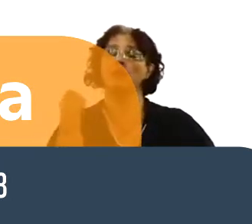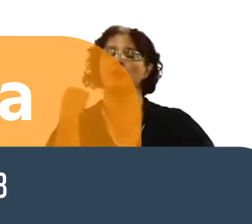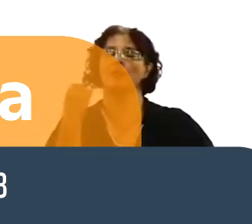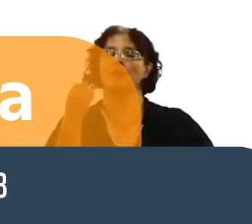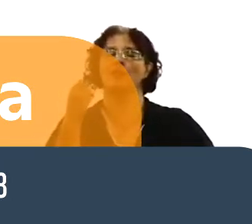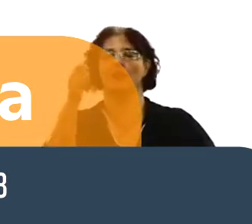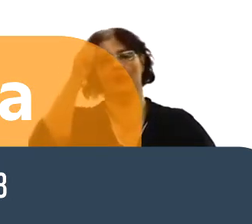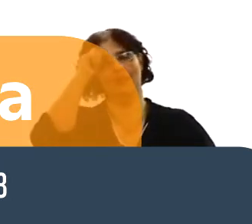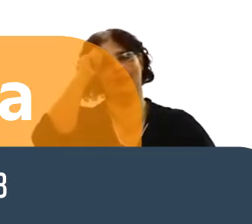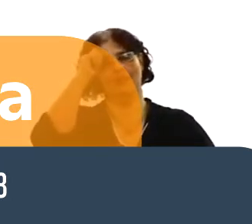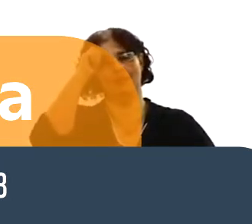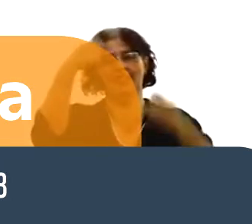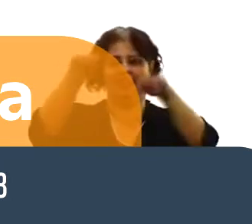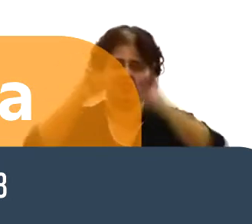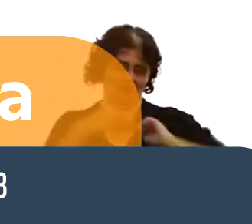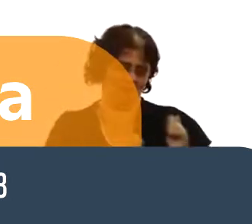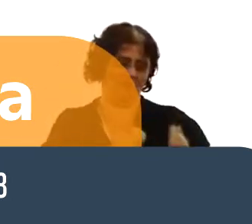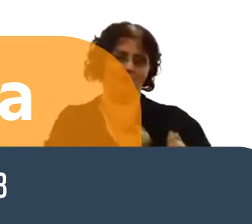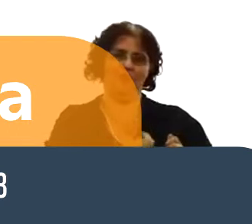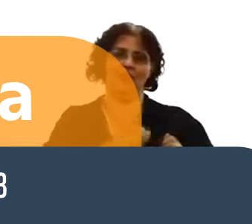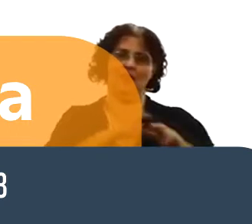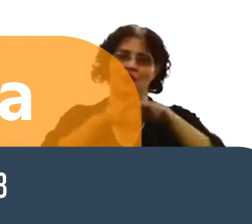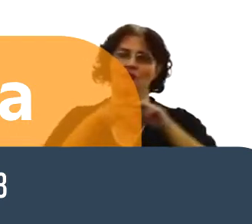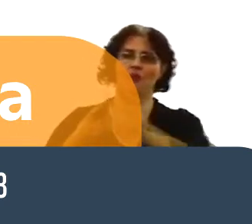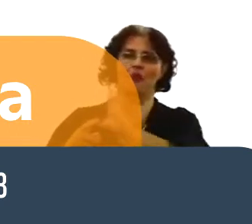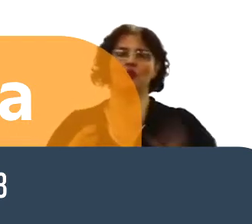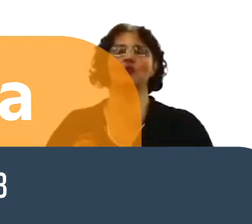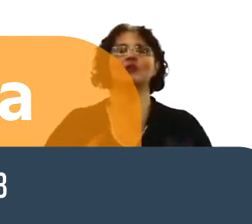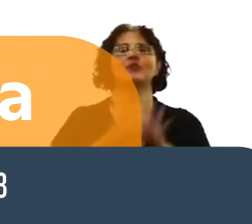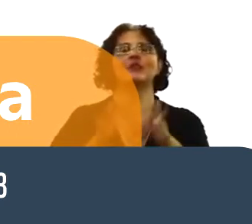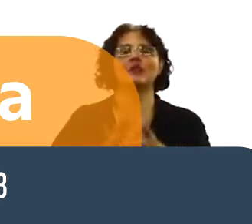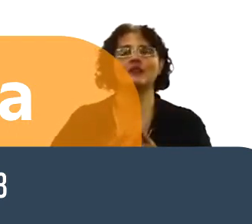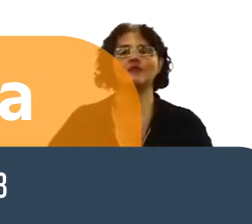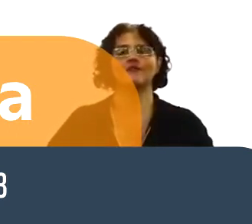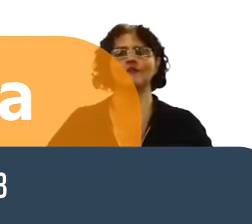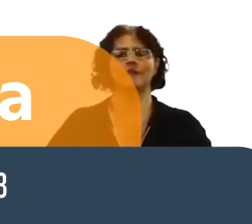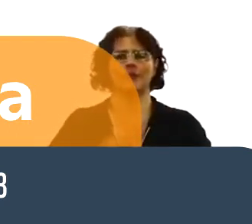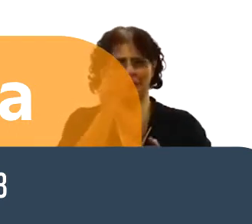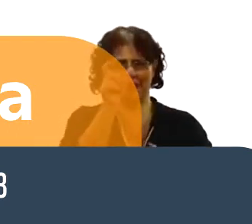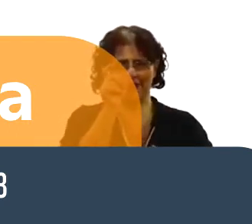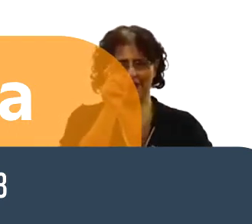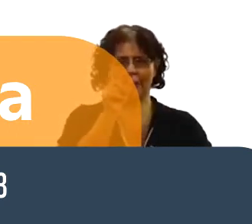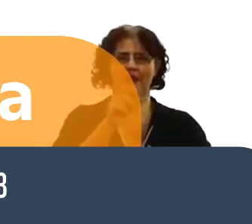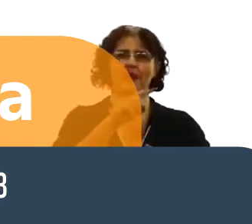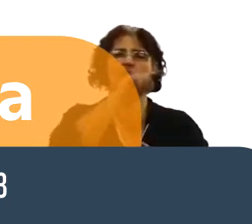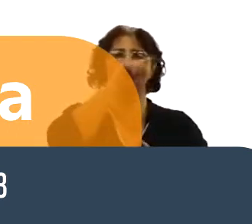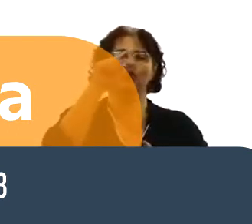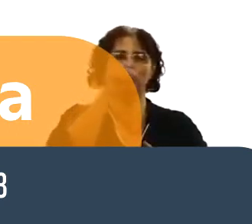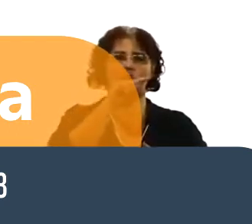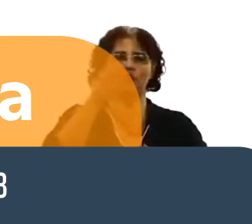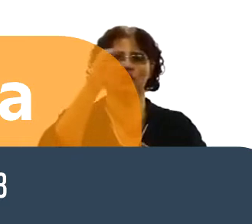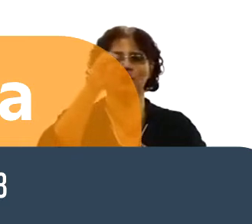vivificados em Cristo. Sabe qual é a palavra? Zoe. Não é a palavra só